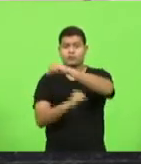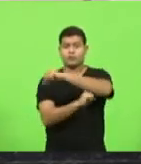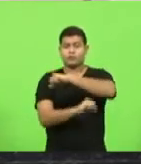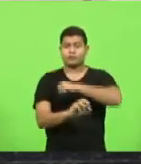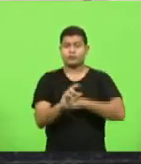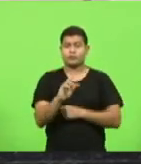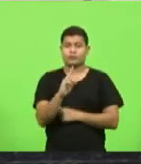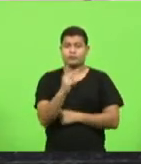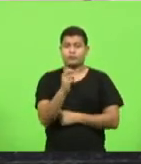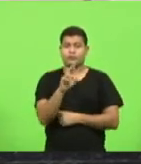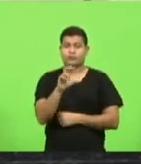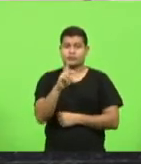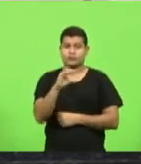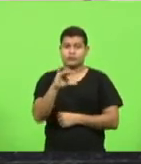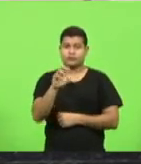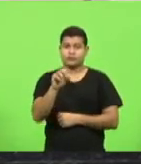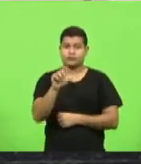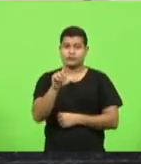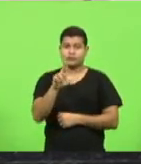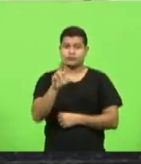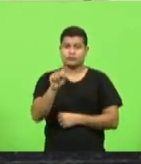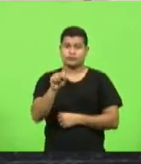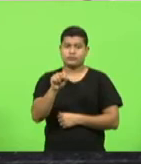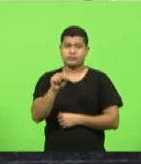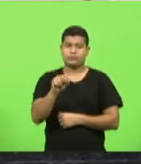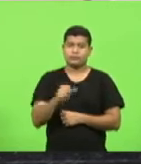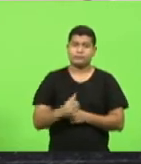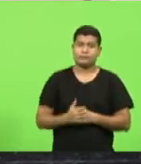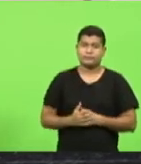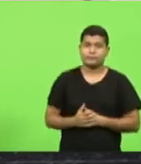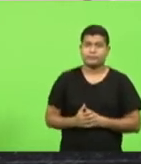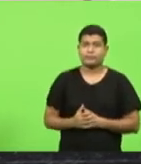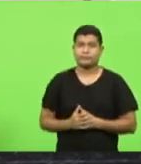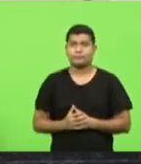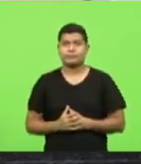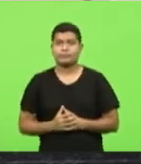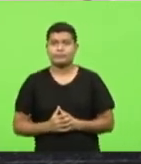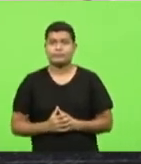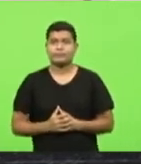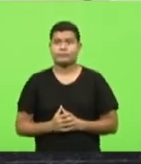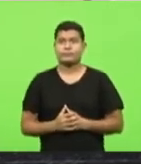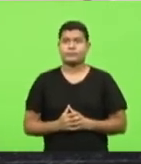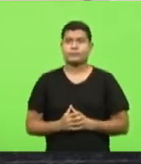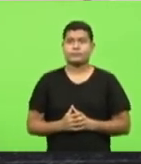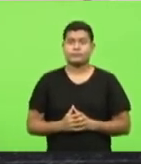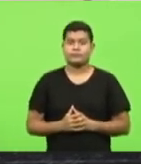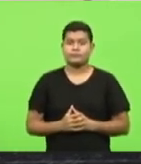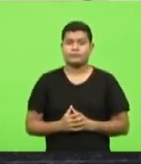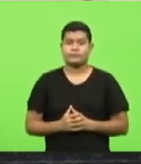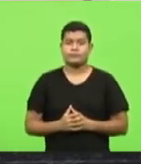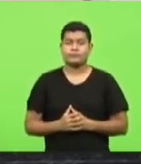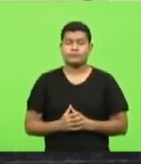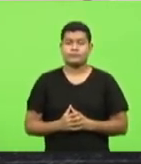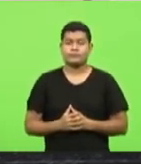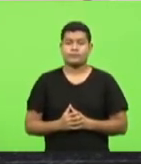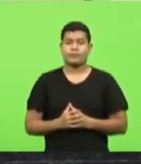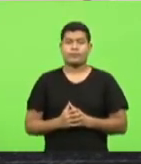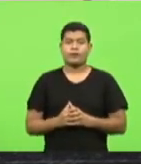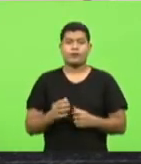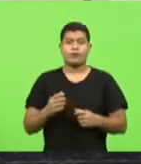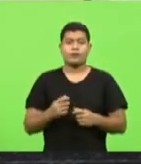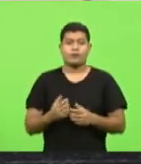interditadas de forma intercalada devido à ferrugem em discussão